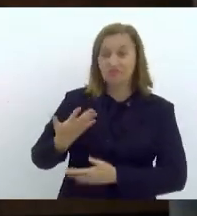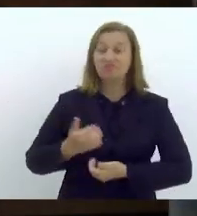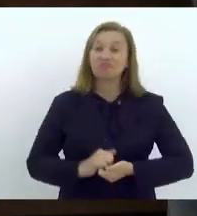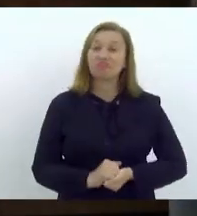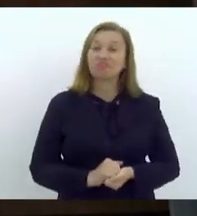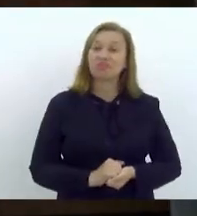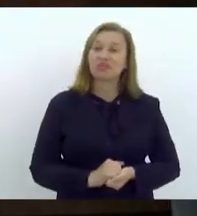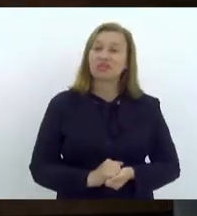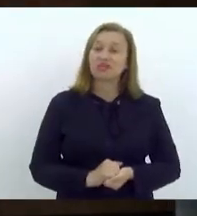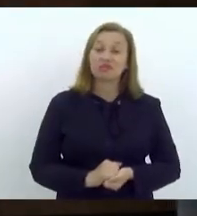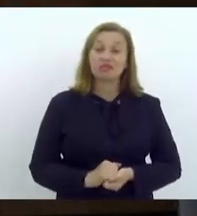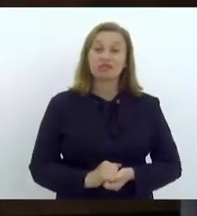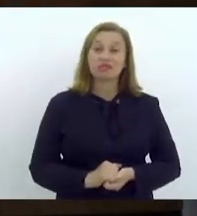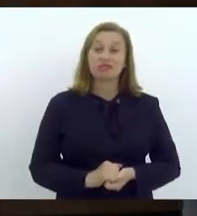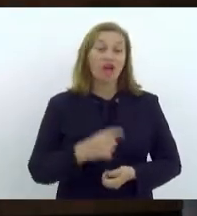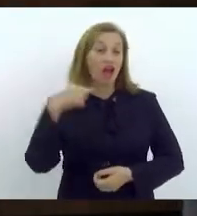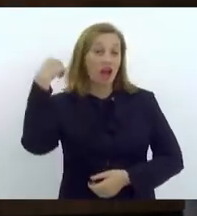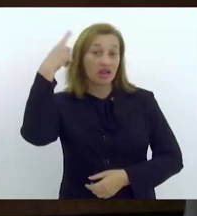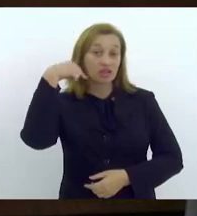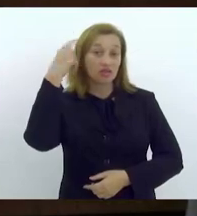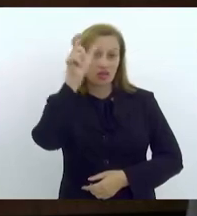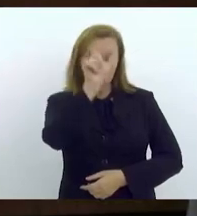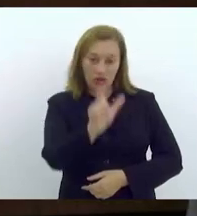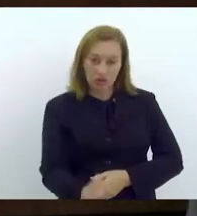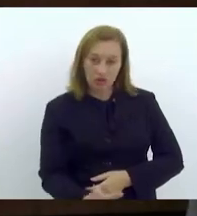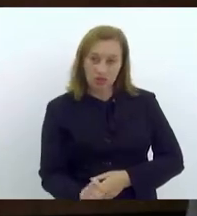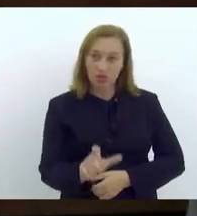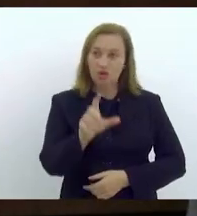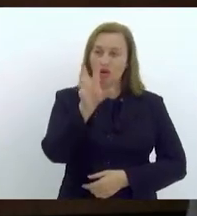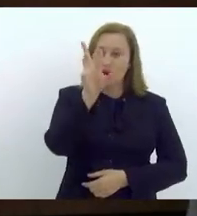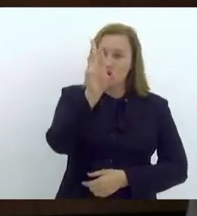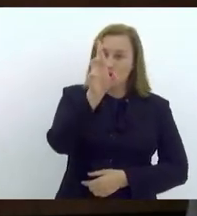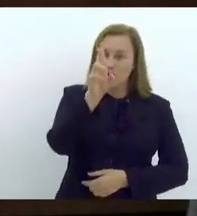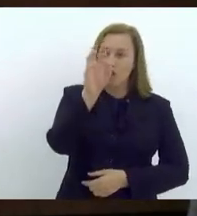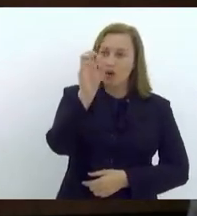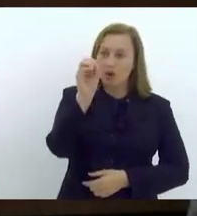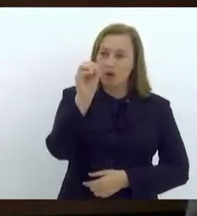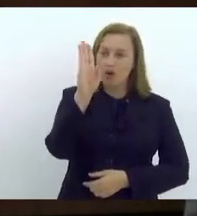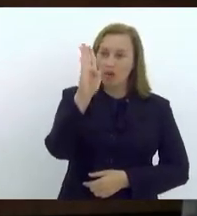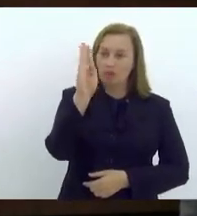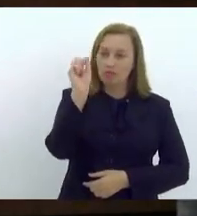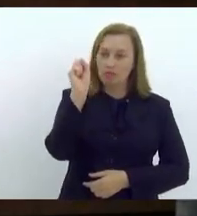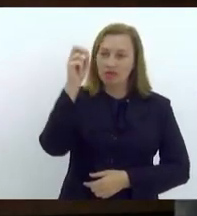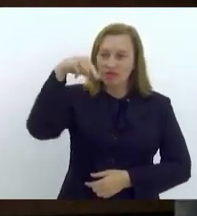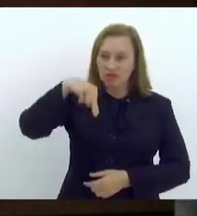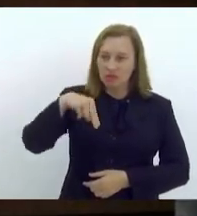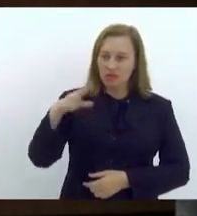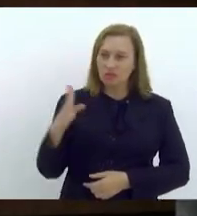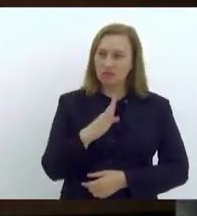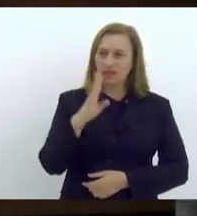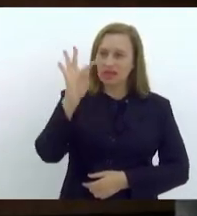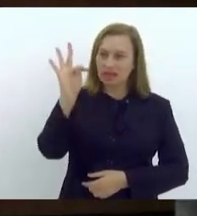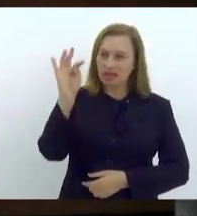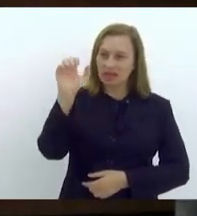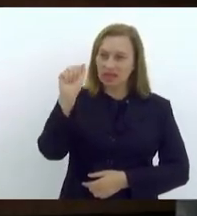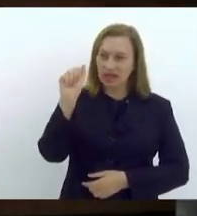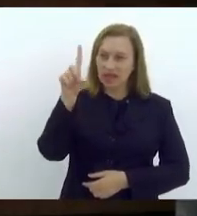ao advogado Roberto Robson Tadeu de Castro Maciel Júnior.